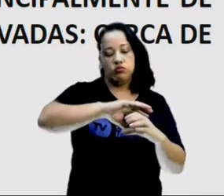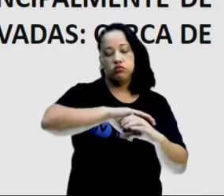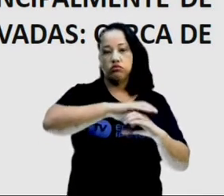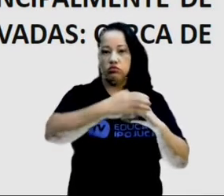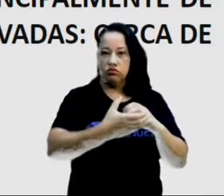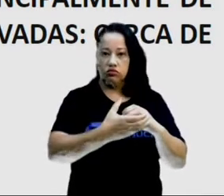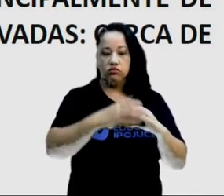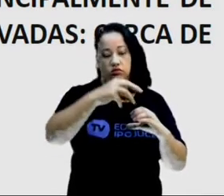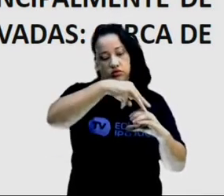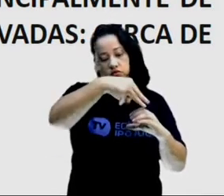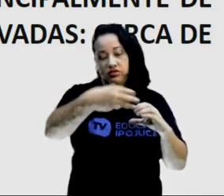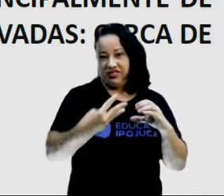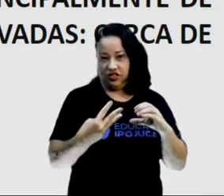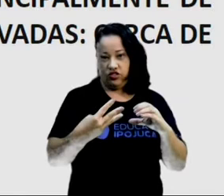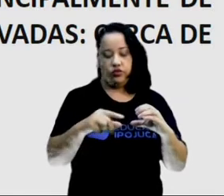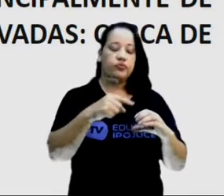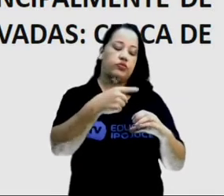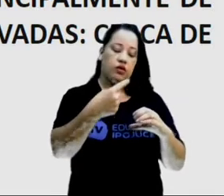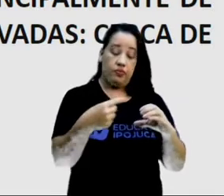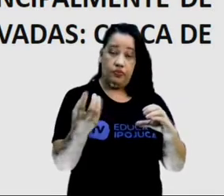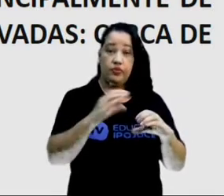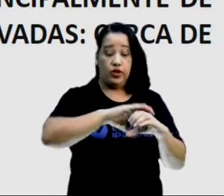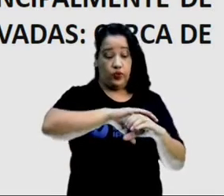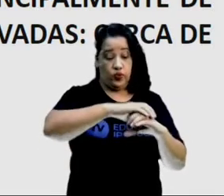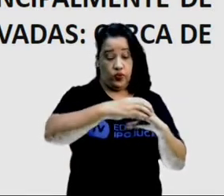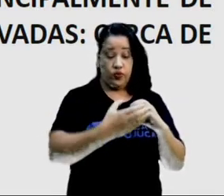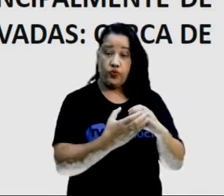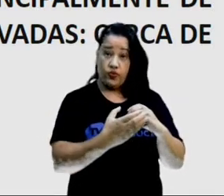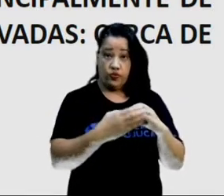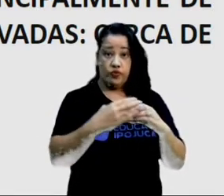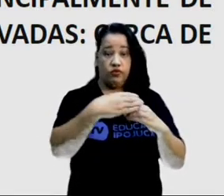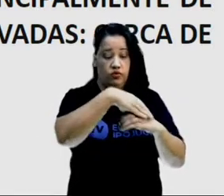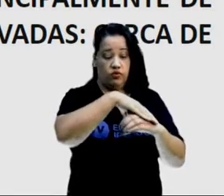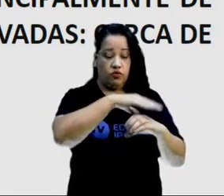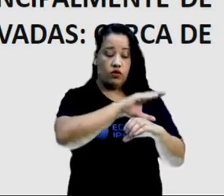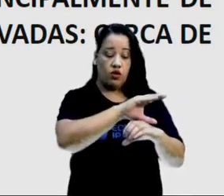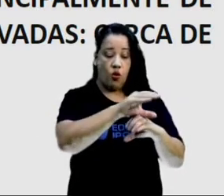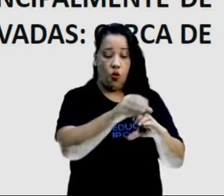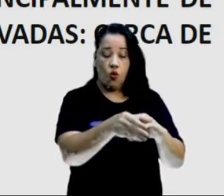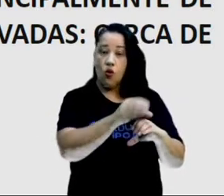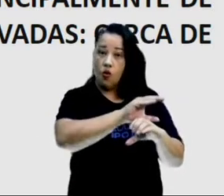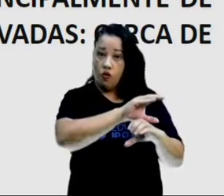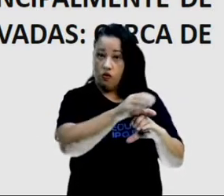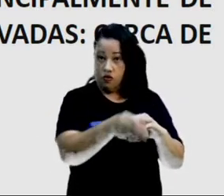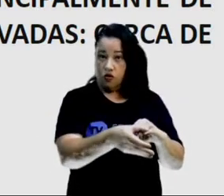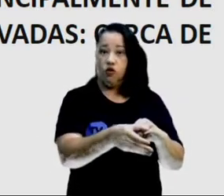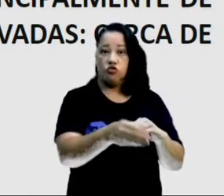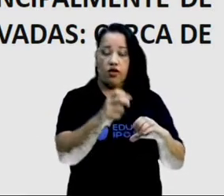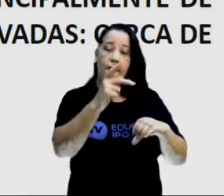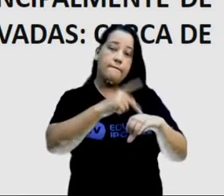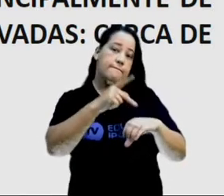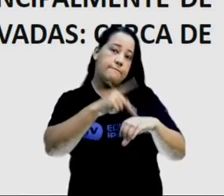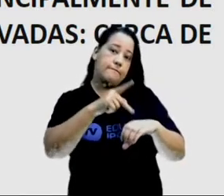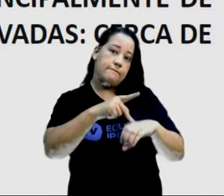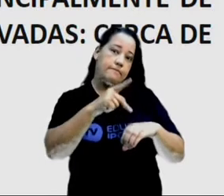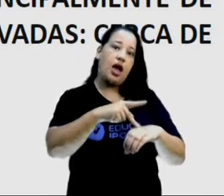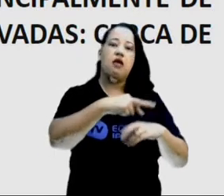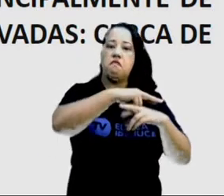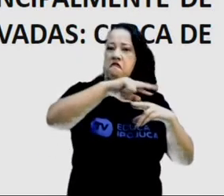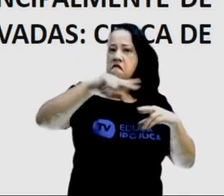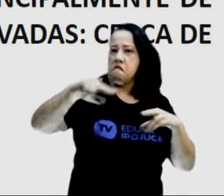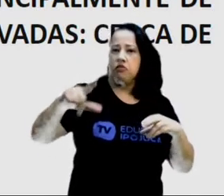partes. Primeiro, a crosta terrestre, que é a camada externa formada por rochas e minerais,